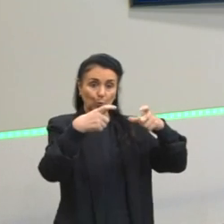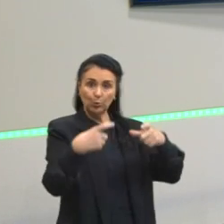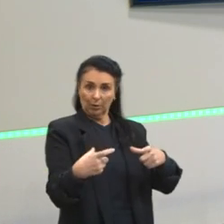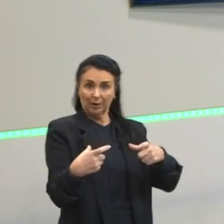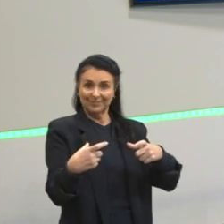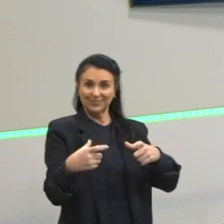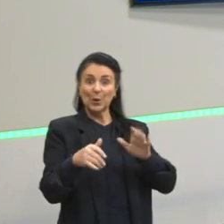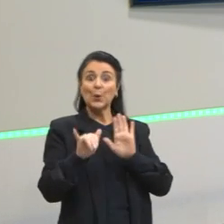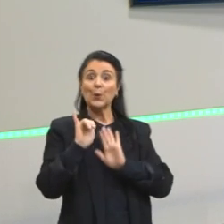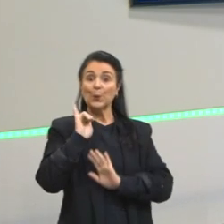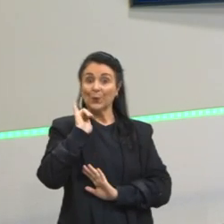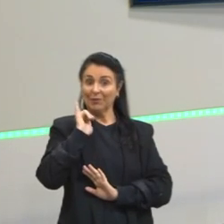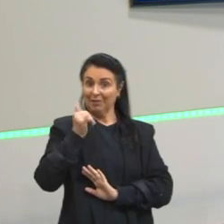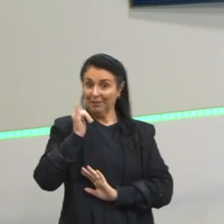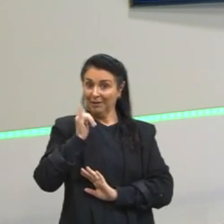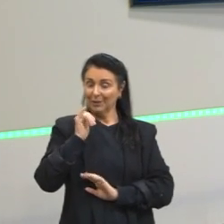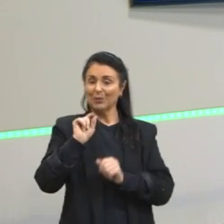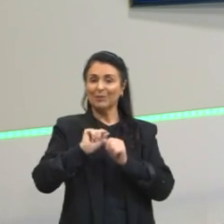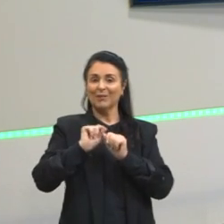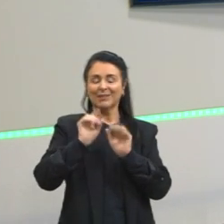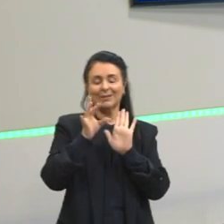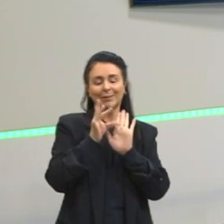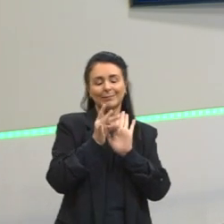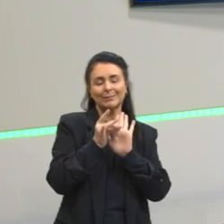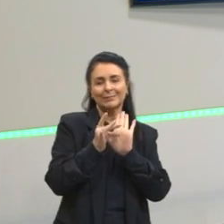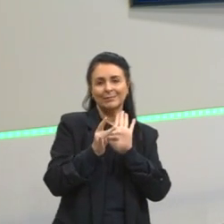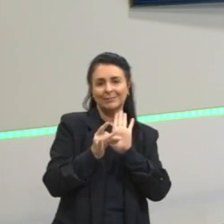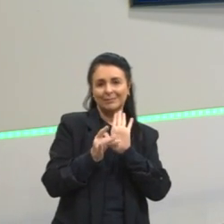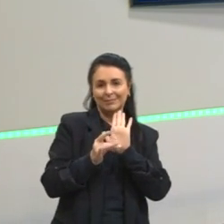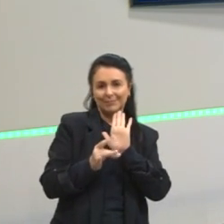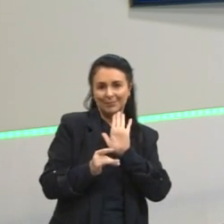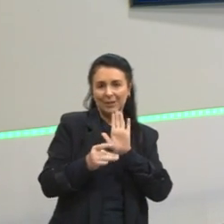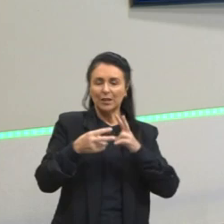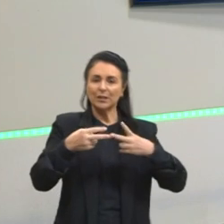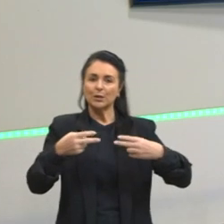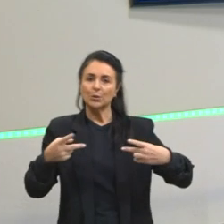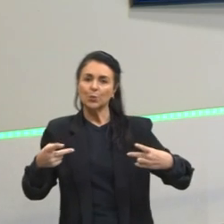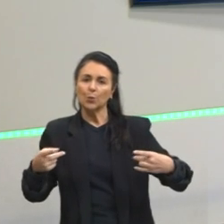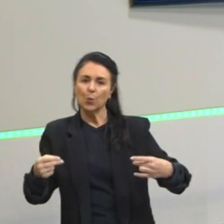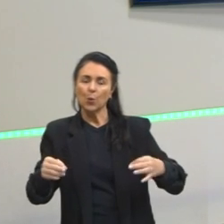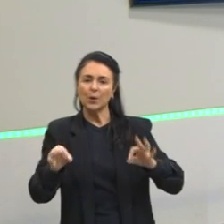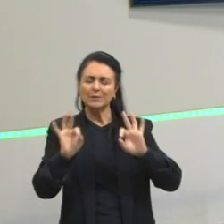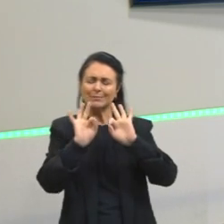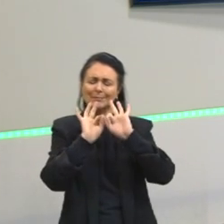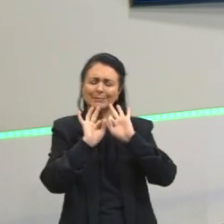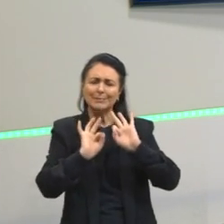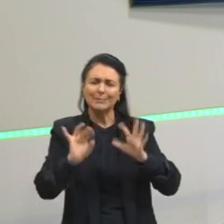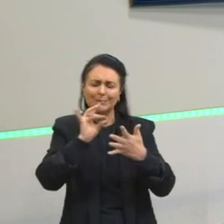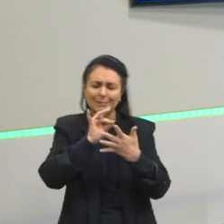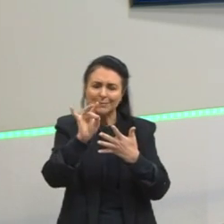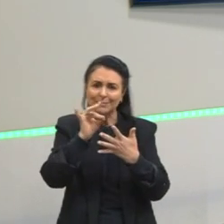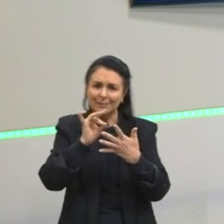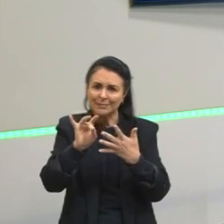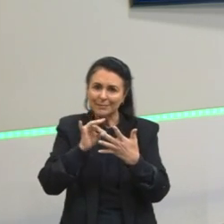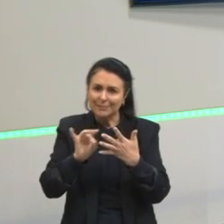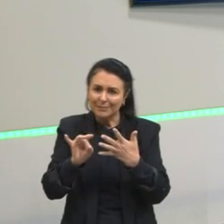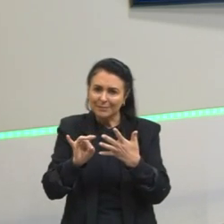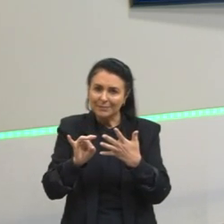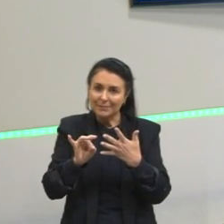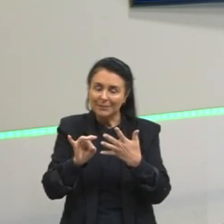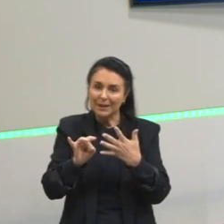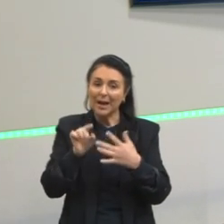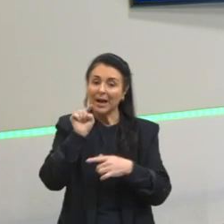geralmente faz essa descrição. Essa descrição ali das coisas que estão acontecendo em pormenores,